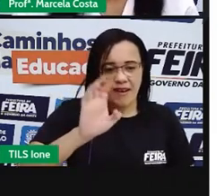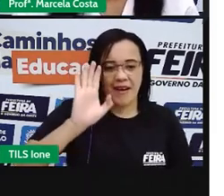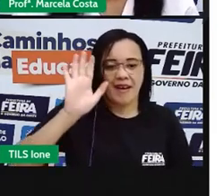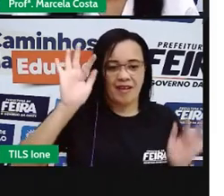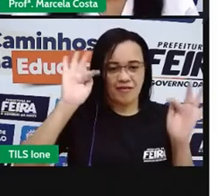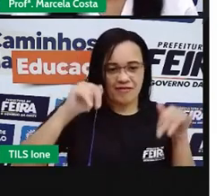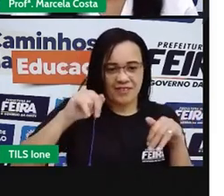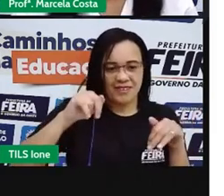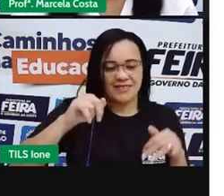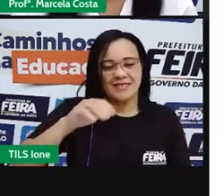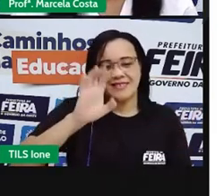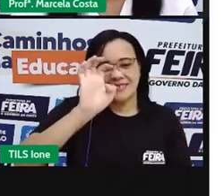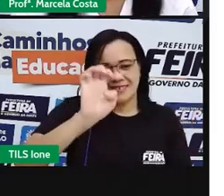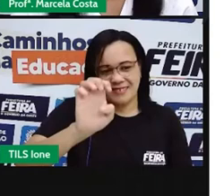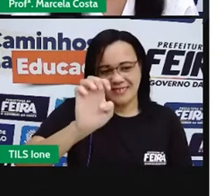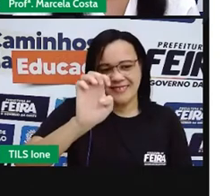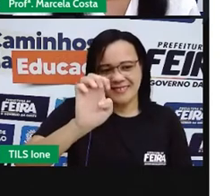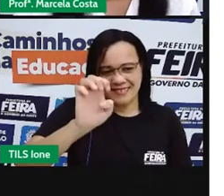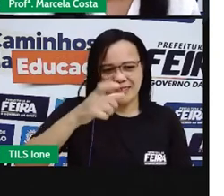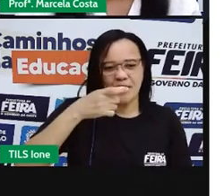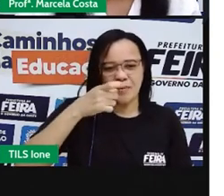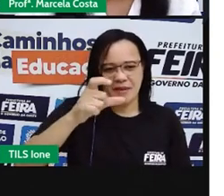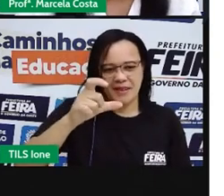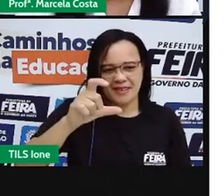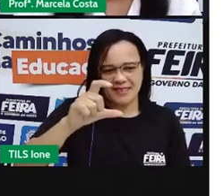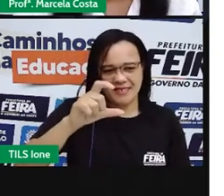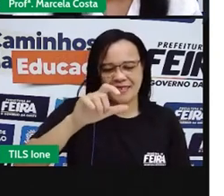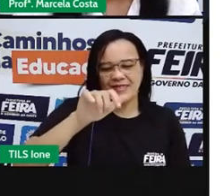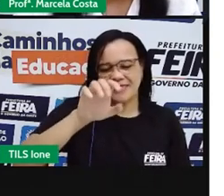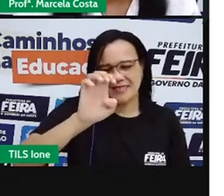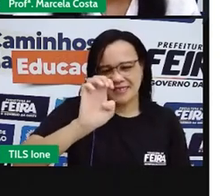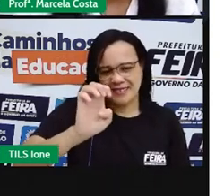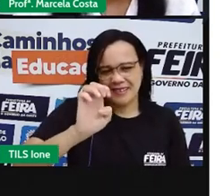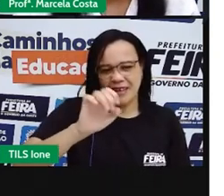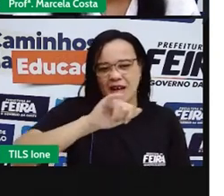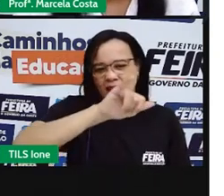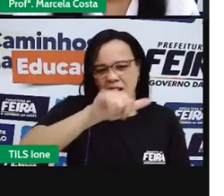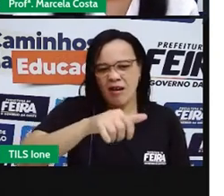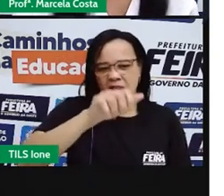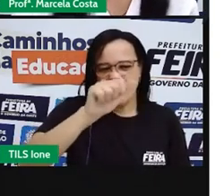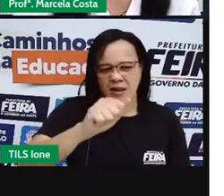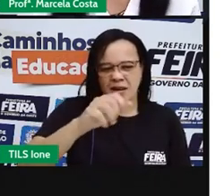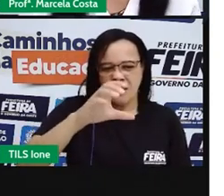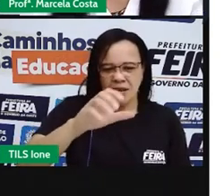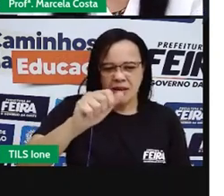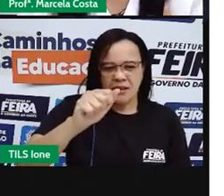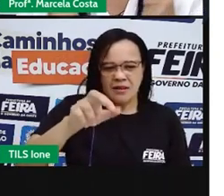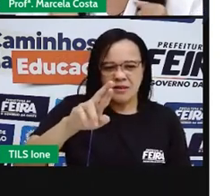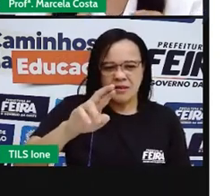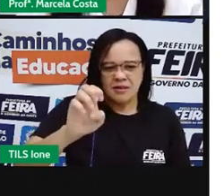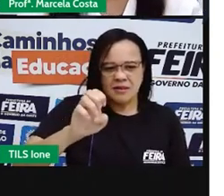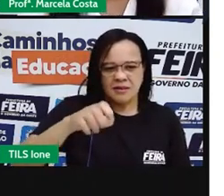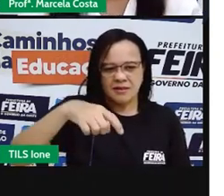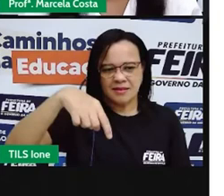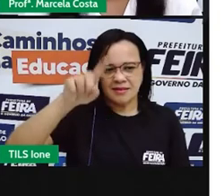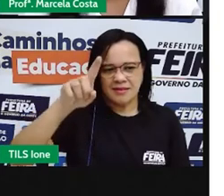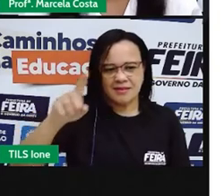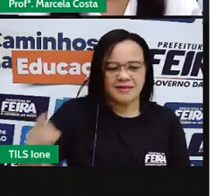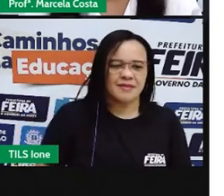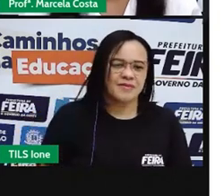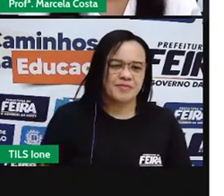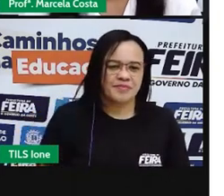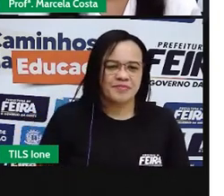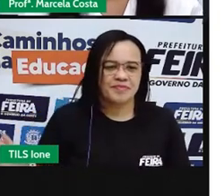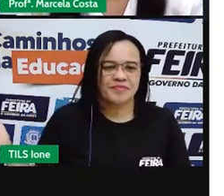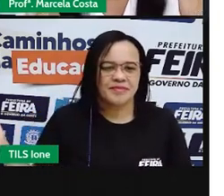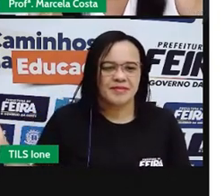final dessa palavra. Já, cá, ré. Vamos contar com o aconteceu a vocês?